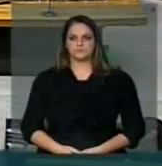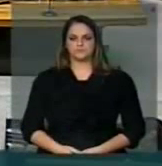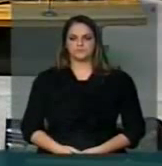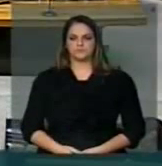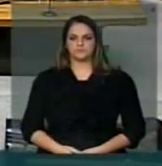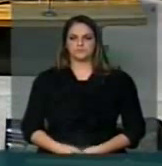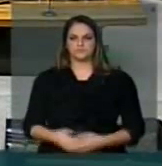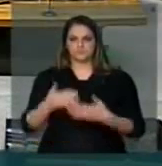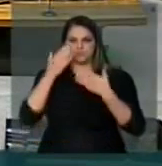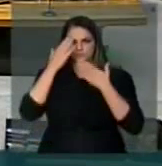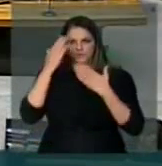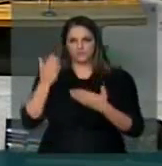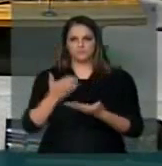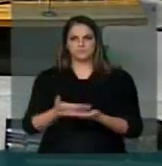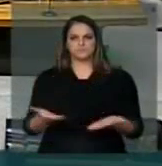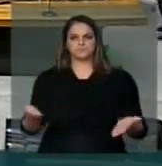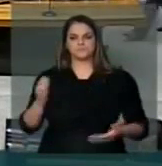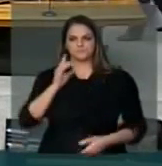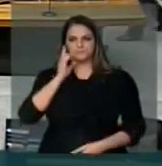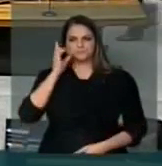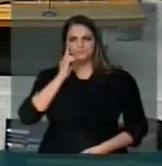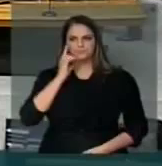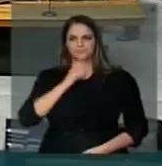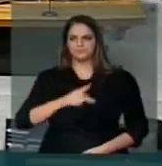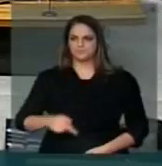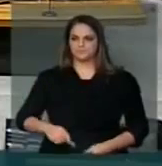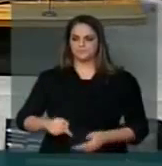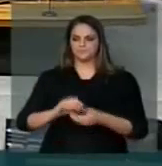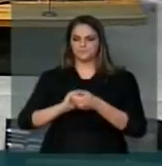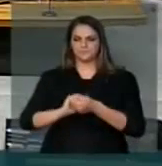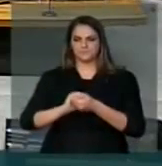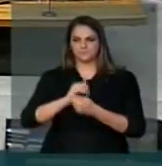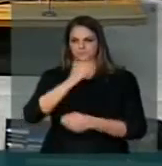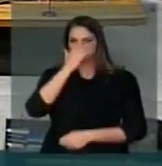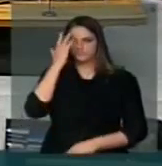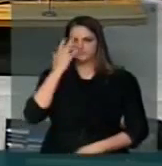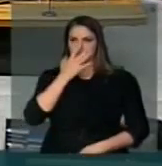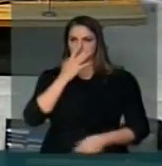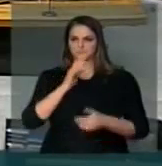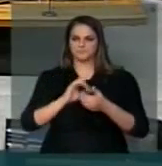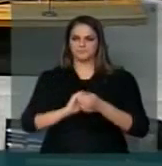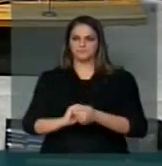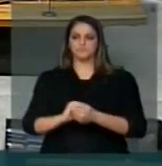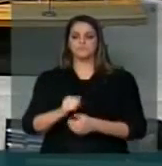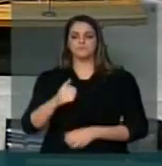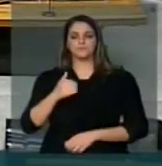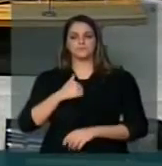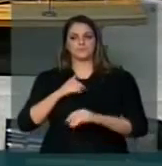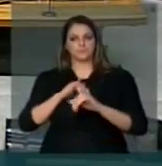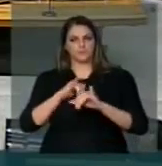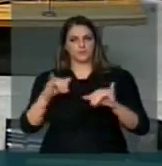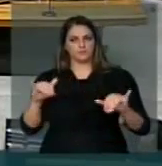Sr. Presidente, Sras. e Srs. Deputados, aqueles que nos acompanham. Queria aqui fazer um registro e cumprimentar